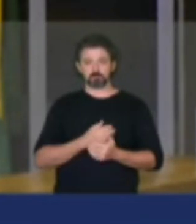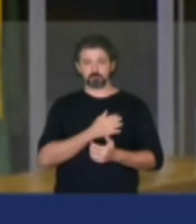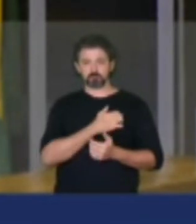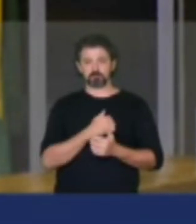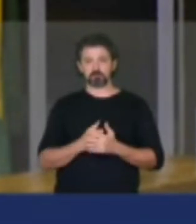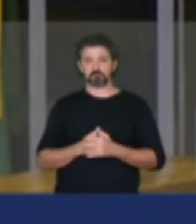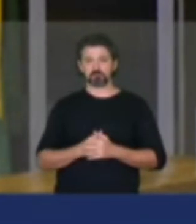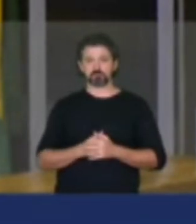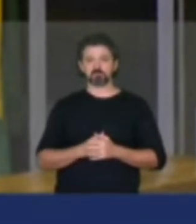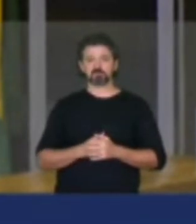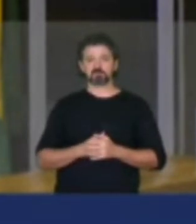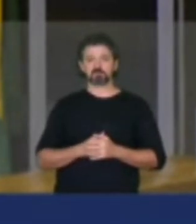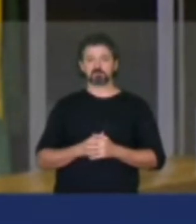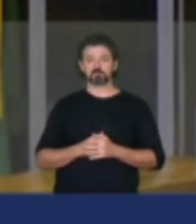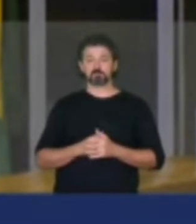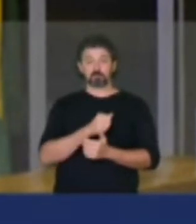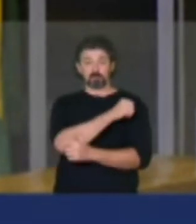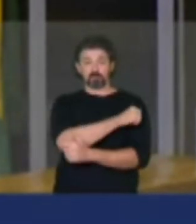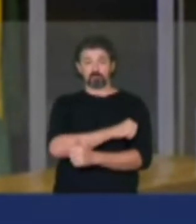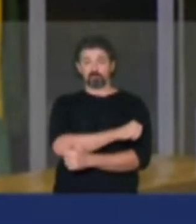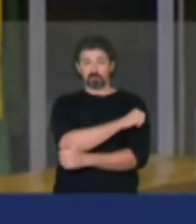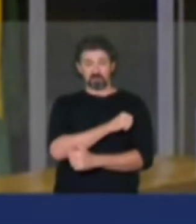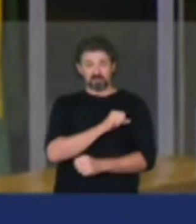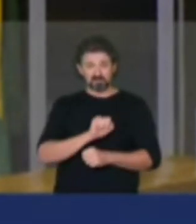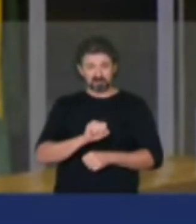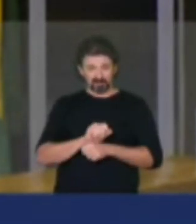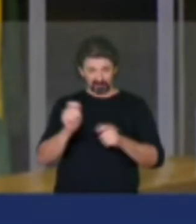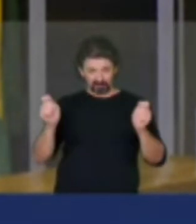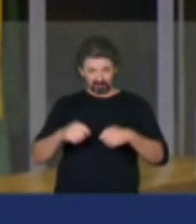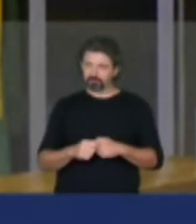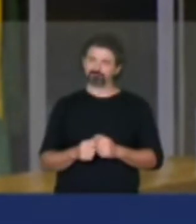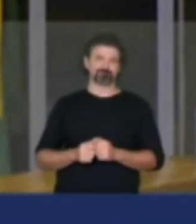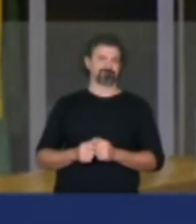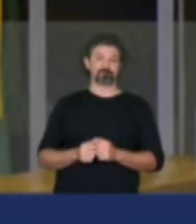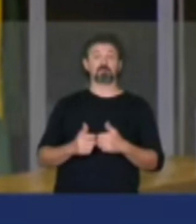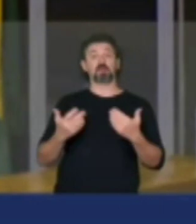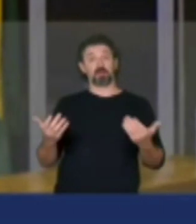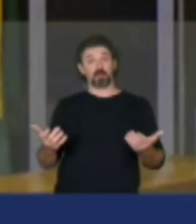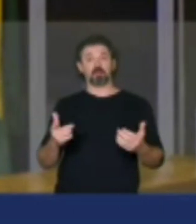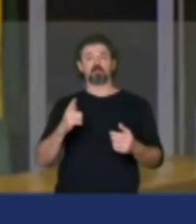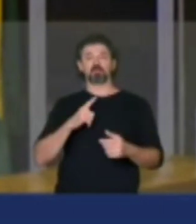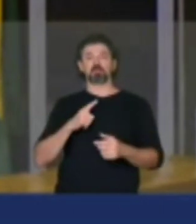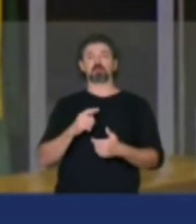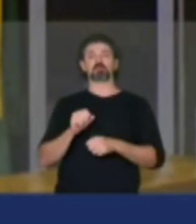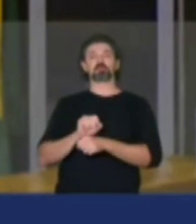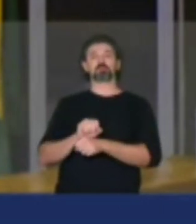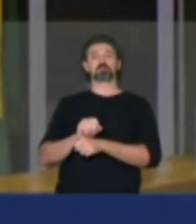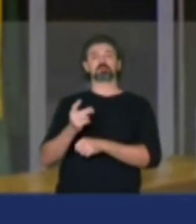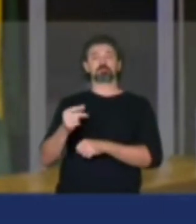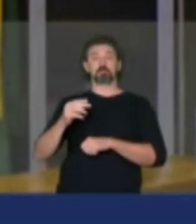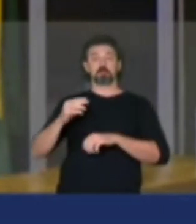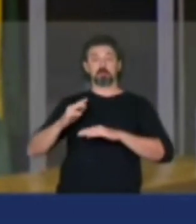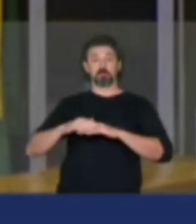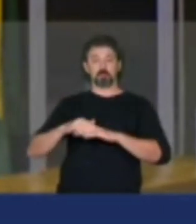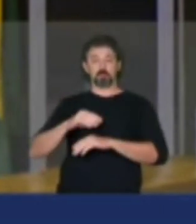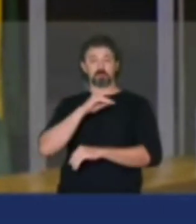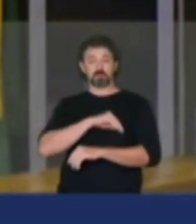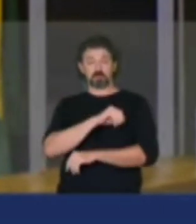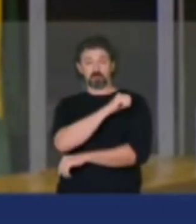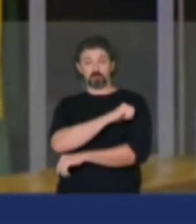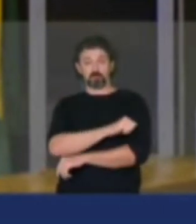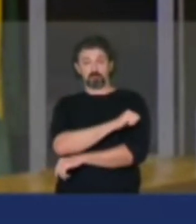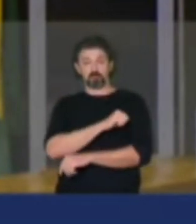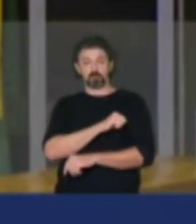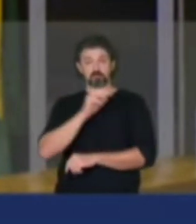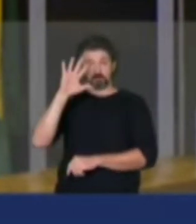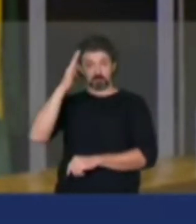A enfermagem não pode mais esperar e nós estamos aí com uma suspensão do piso nacional da enfermagem, definido pelo